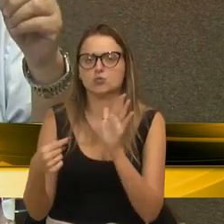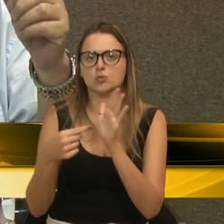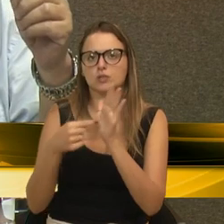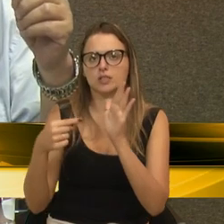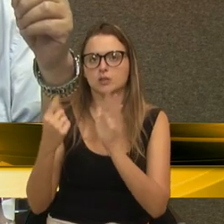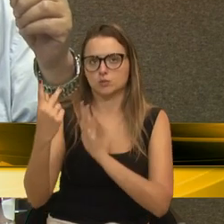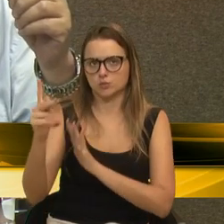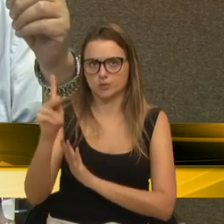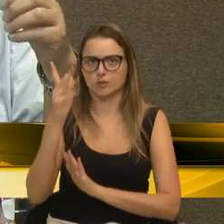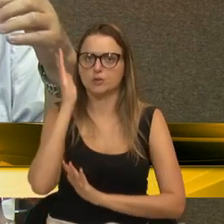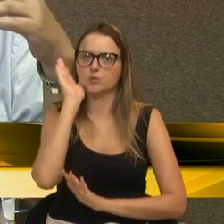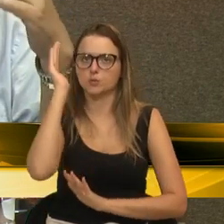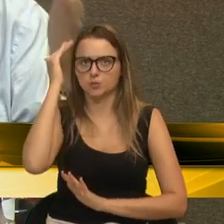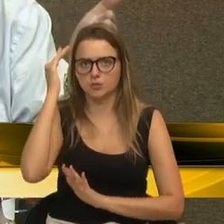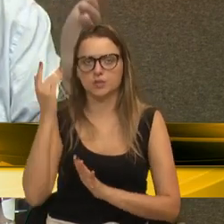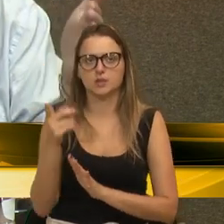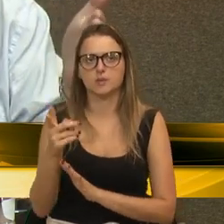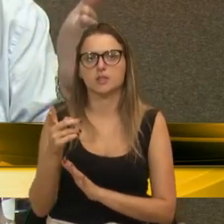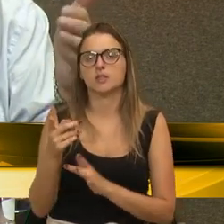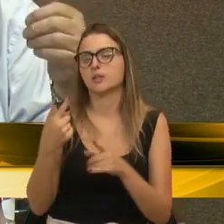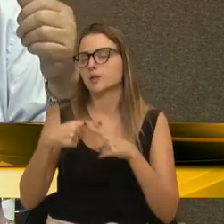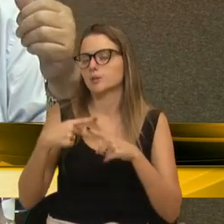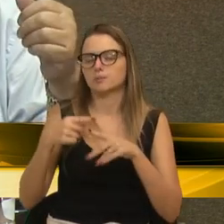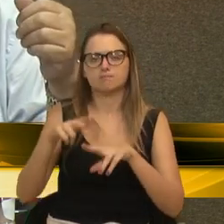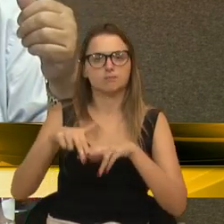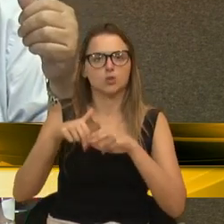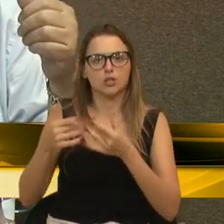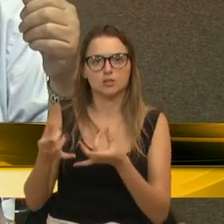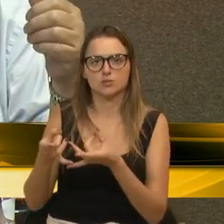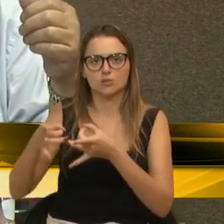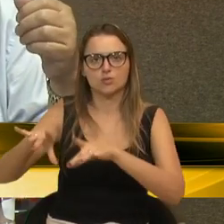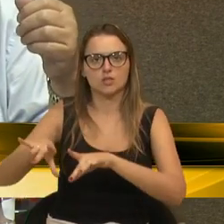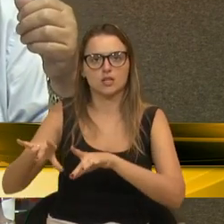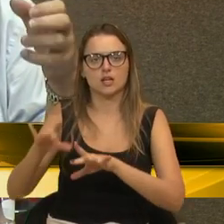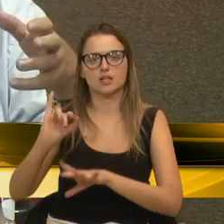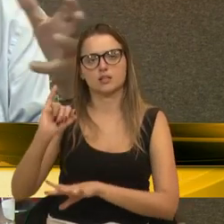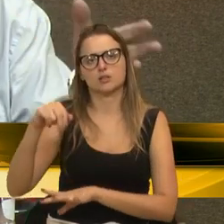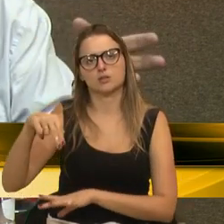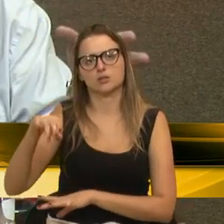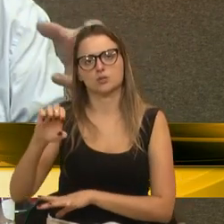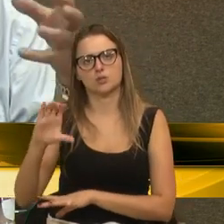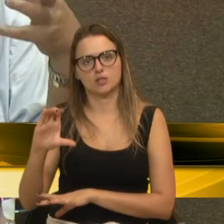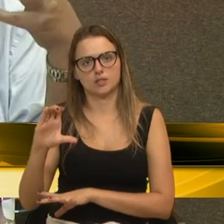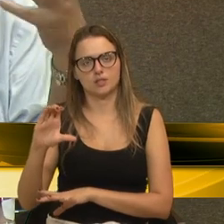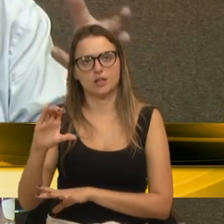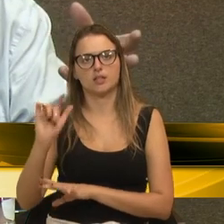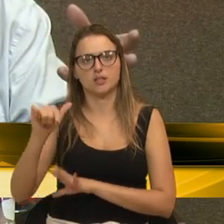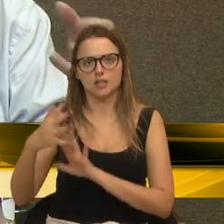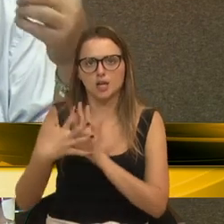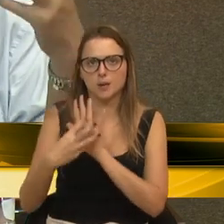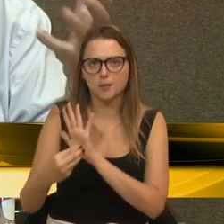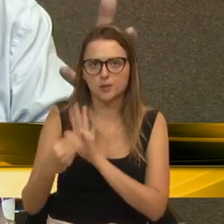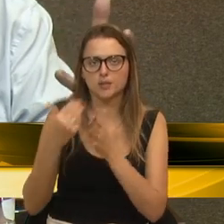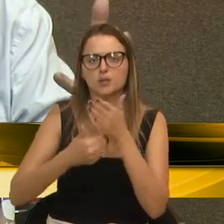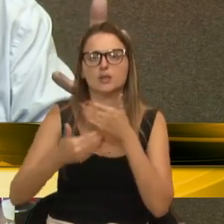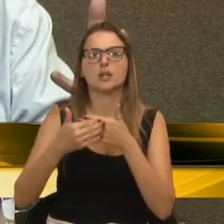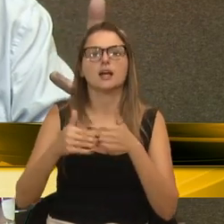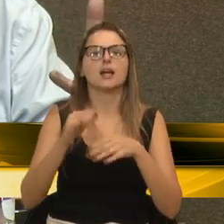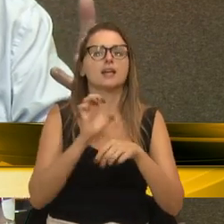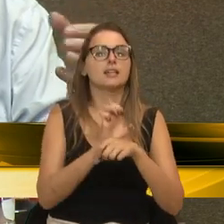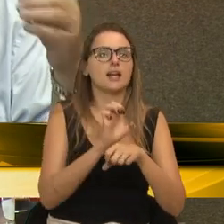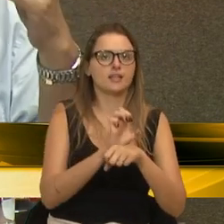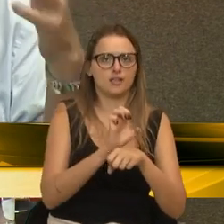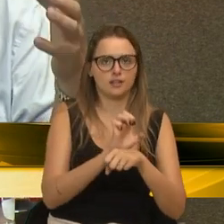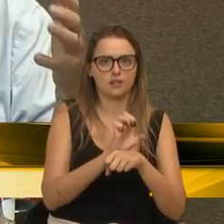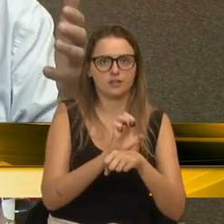senhoria, de fato, do abandono da nossa incubadora, que era um modelo para o Estado, até para o país,